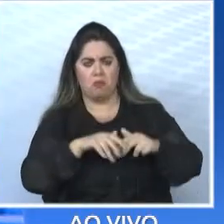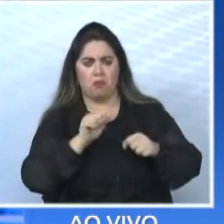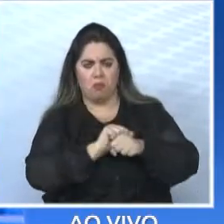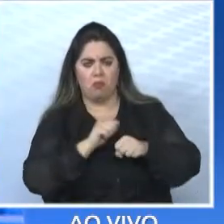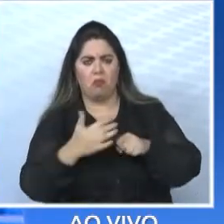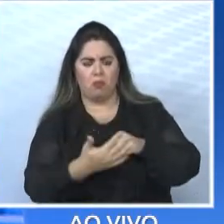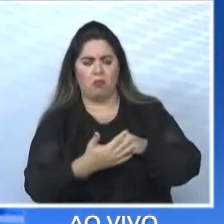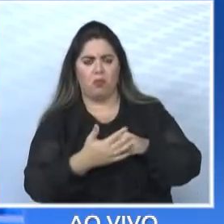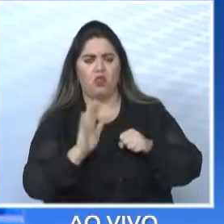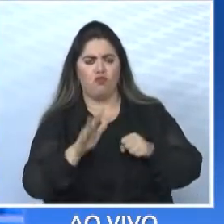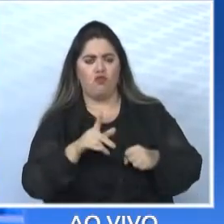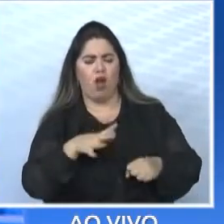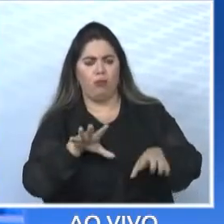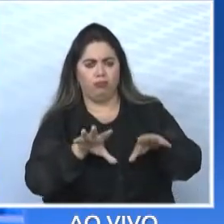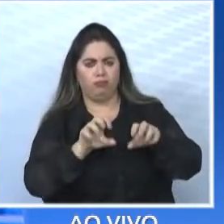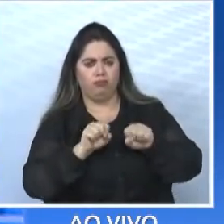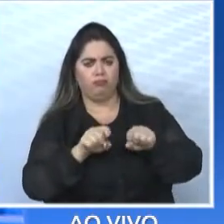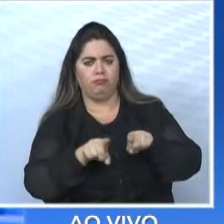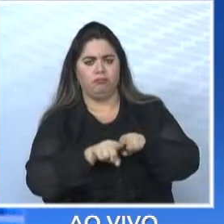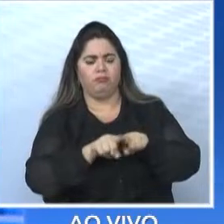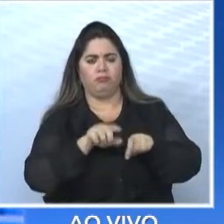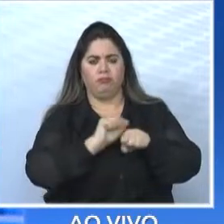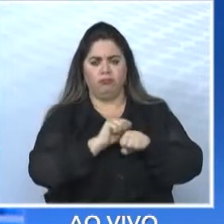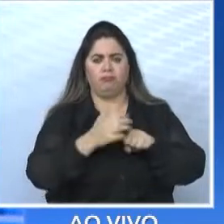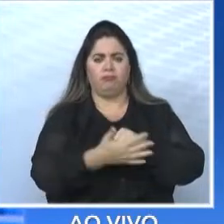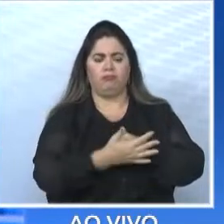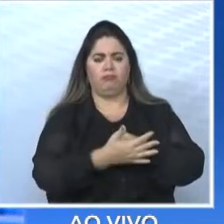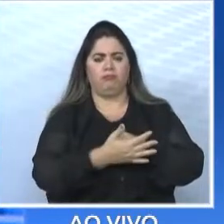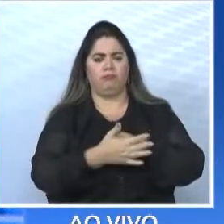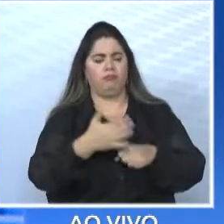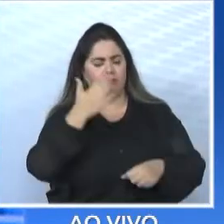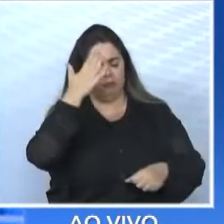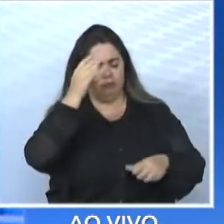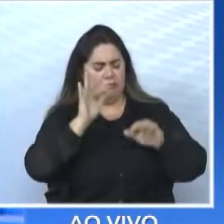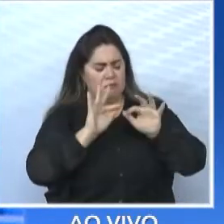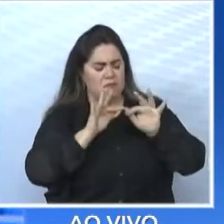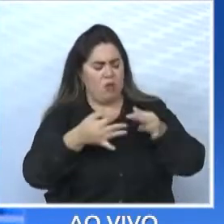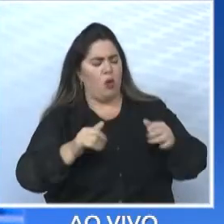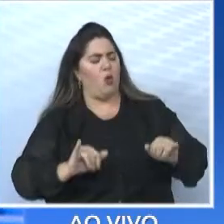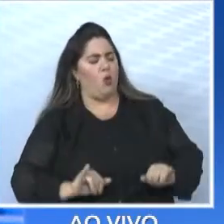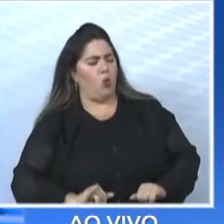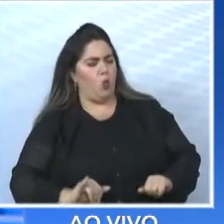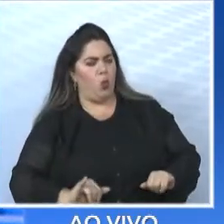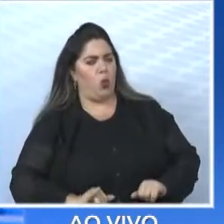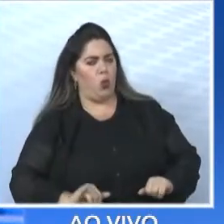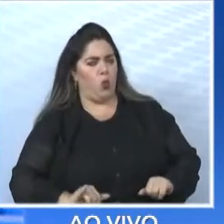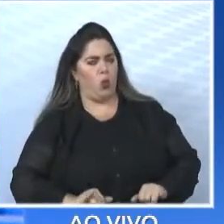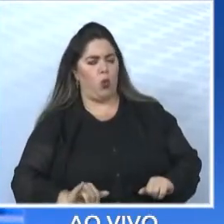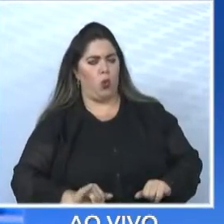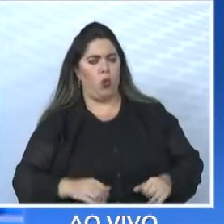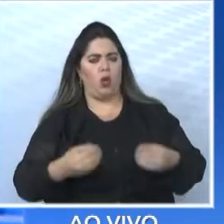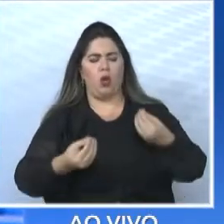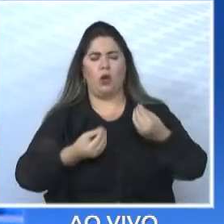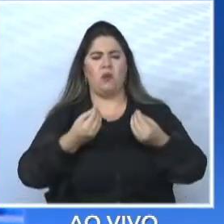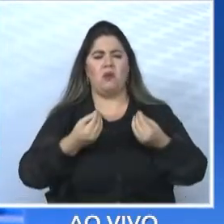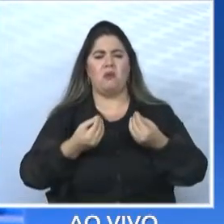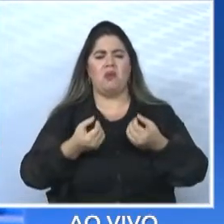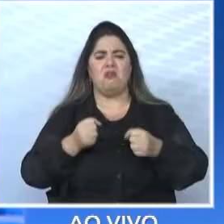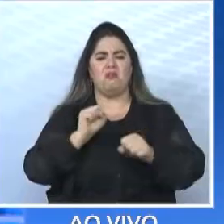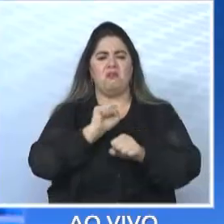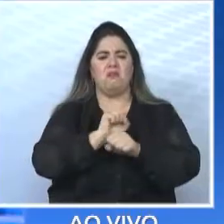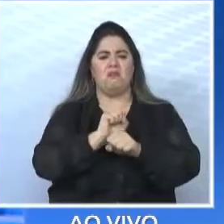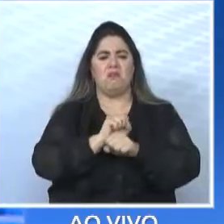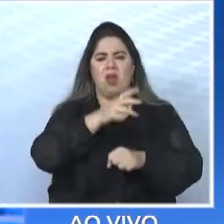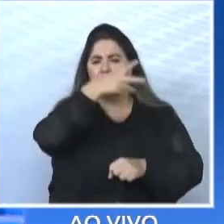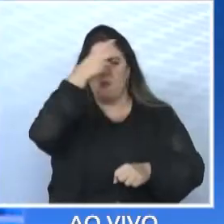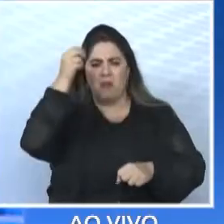o sofrimento que é para toda a família. Então, não dá para você esperar, não dá para um prefeito esperar. O prefeito